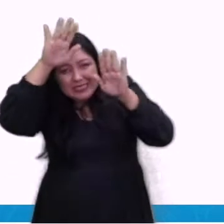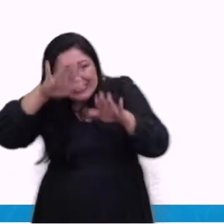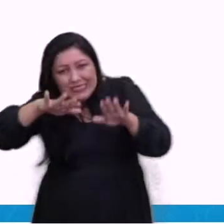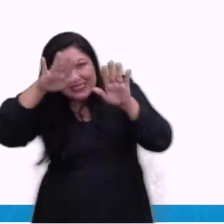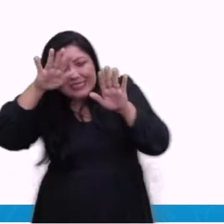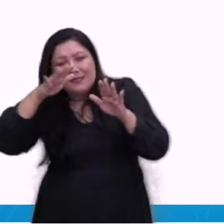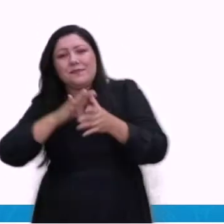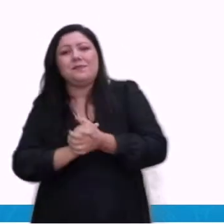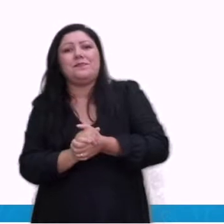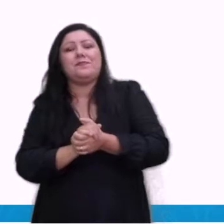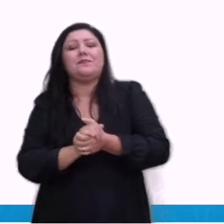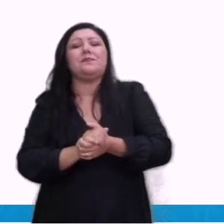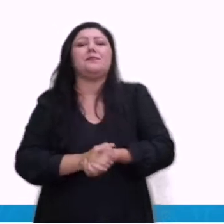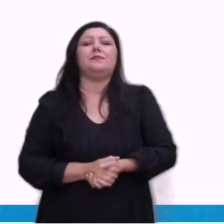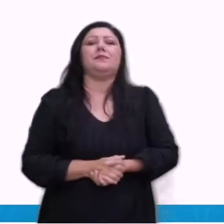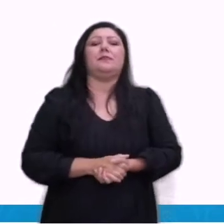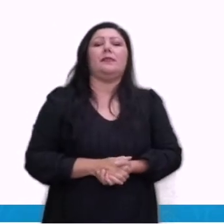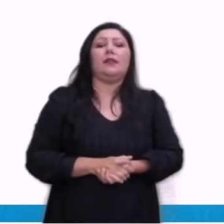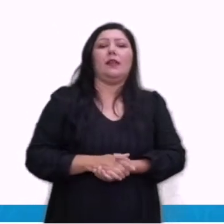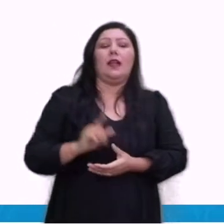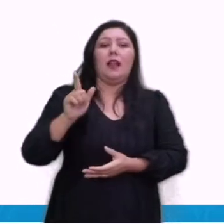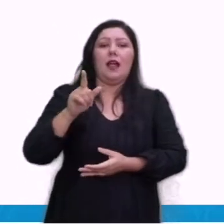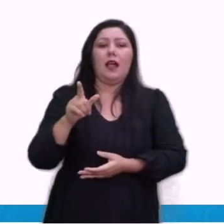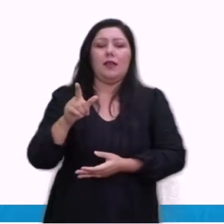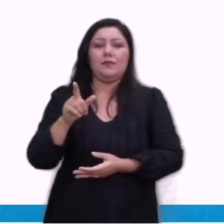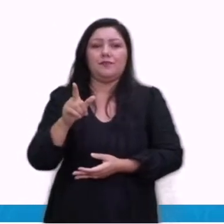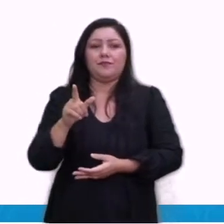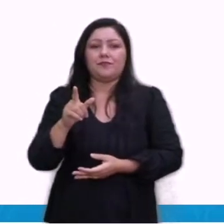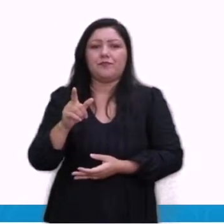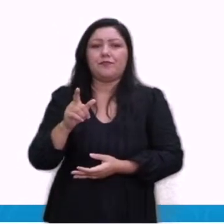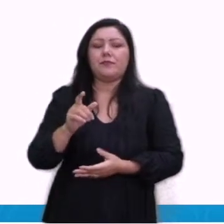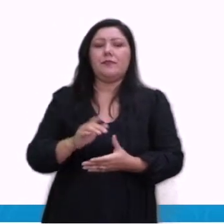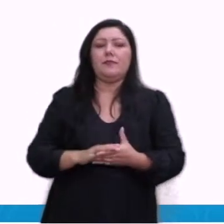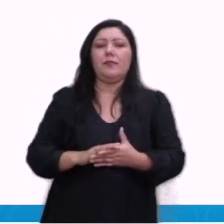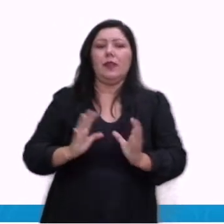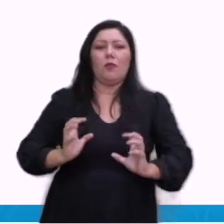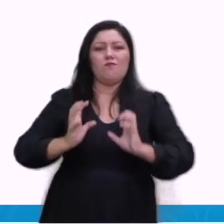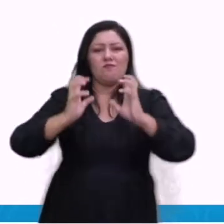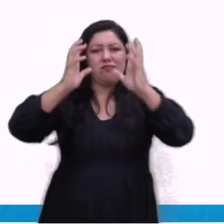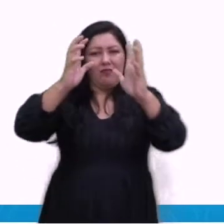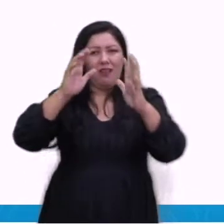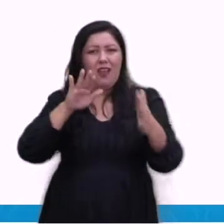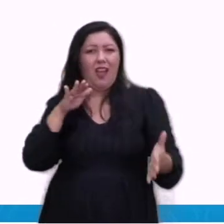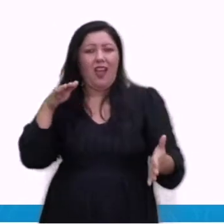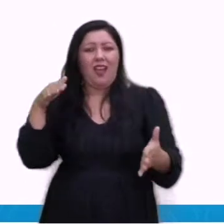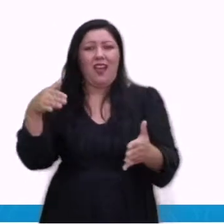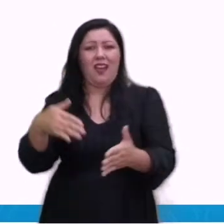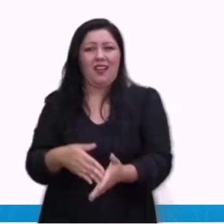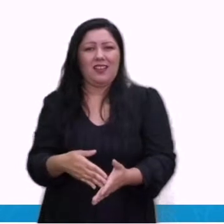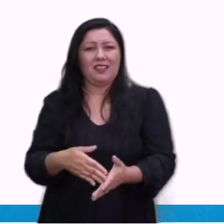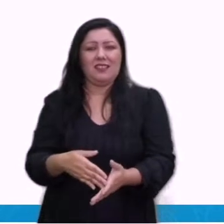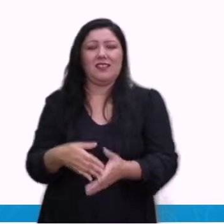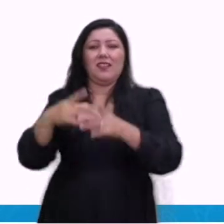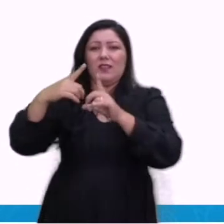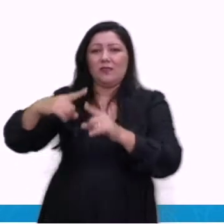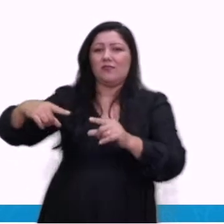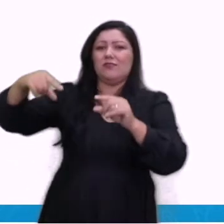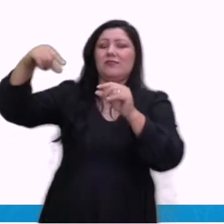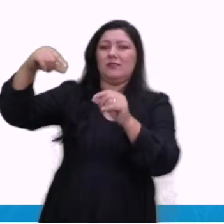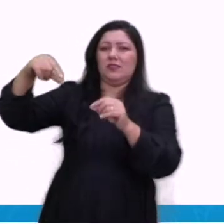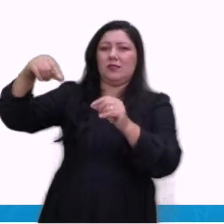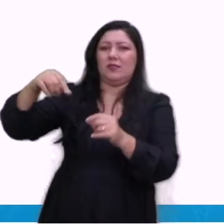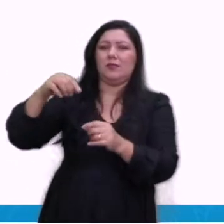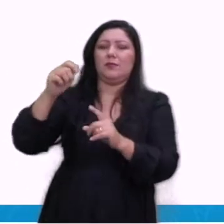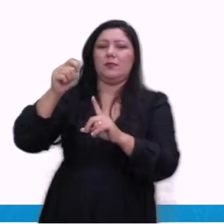No Pacífico, porém, a contenda continuaria até a capitulação do Japão em